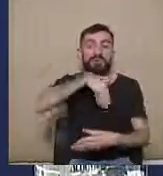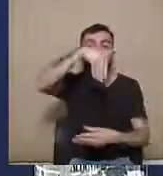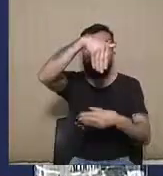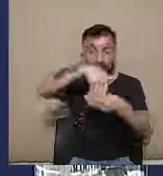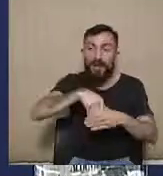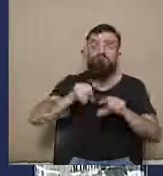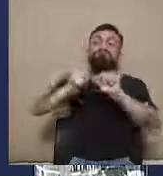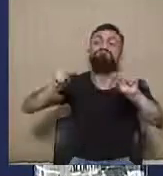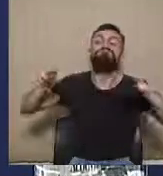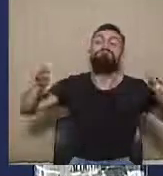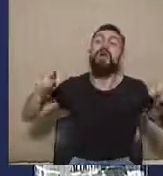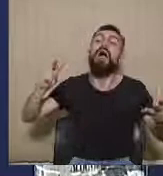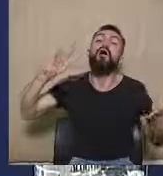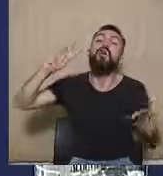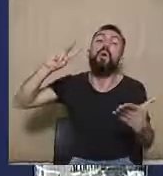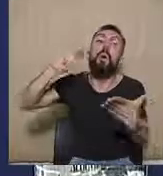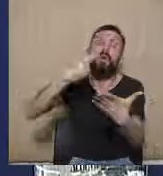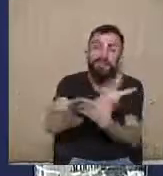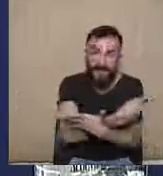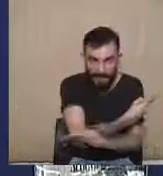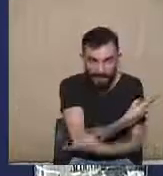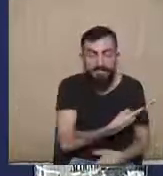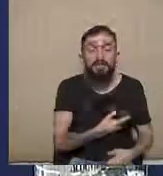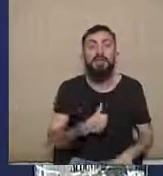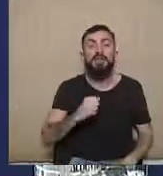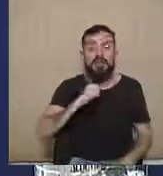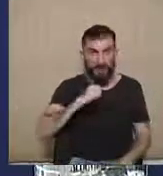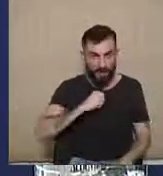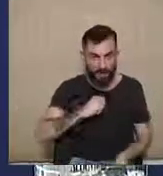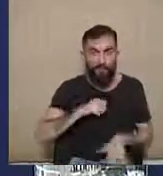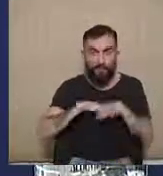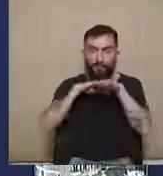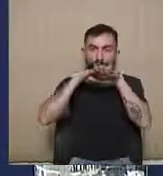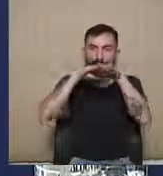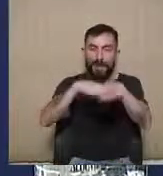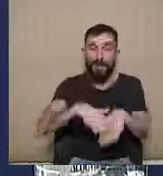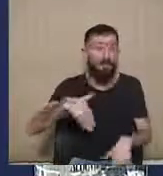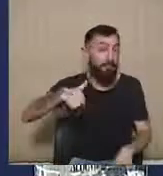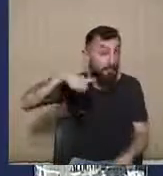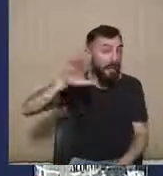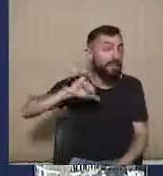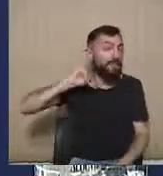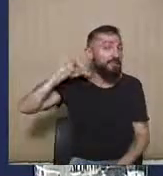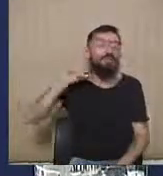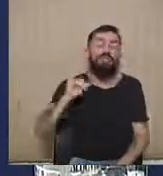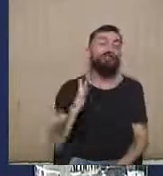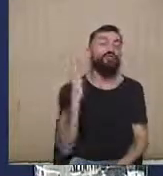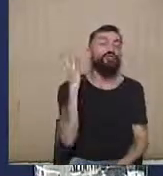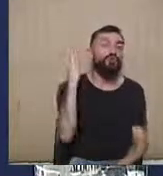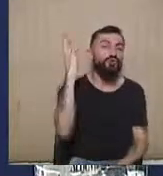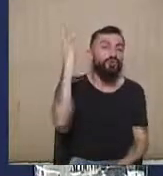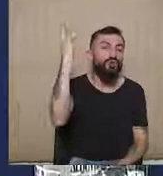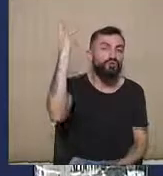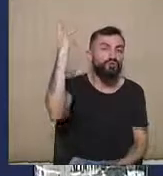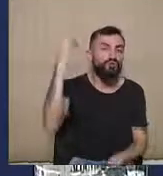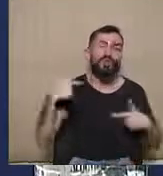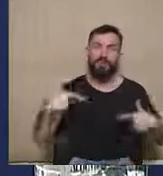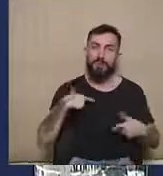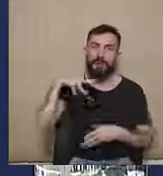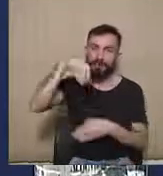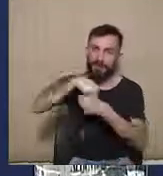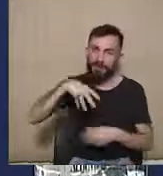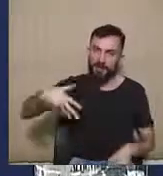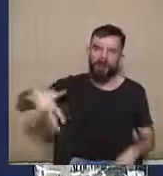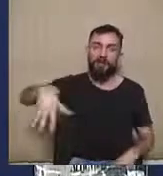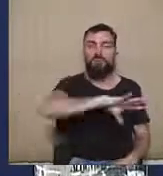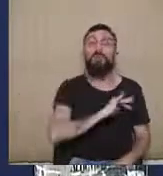nós podemos mencionar aqui, que são as mais importantes para quem está cotidianamente nas campanhas eleitorais, são as